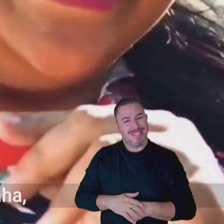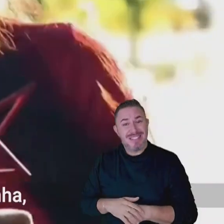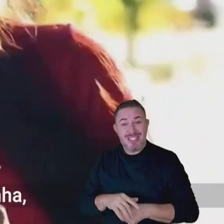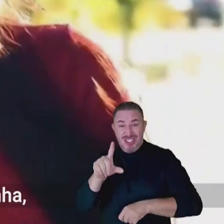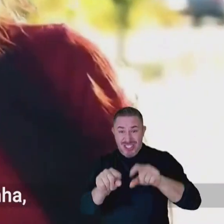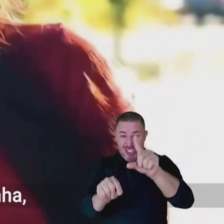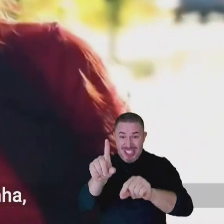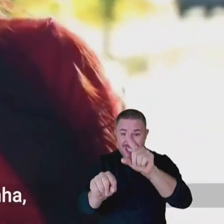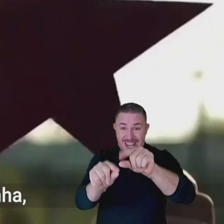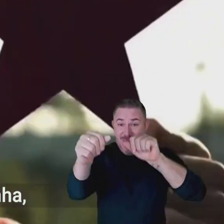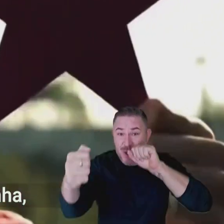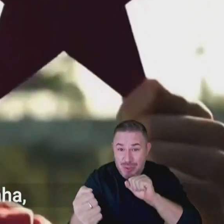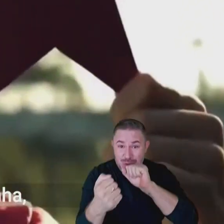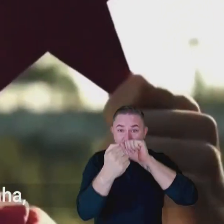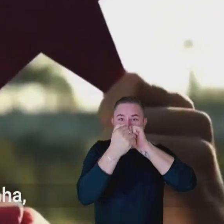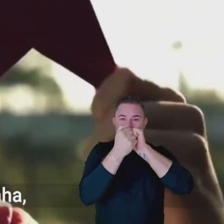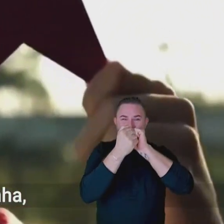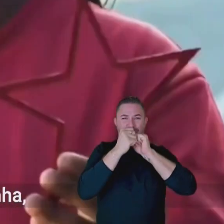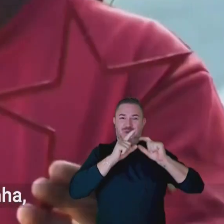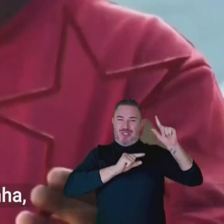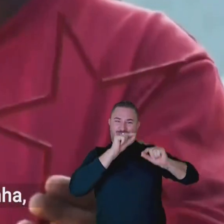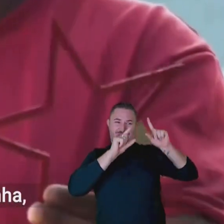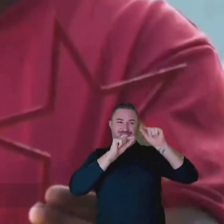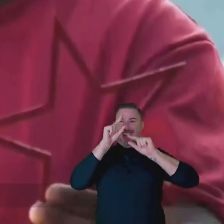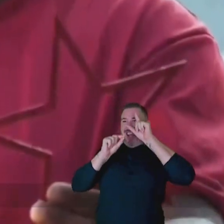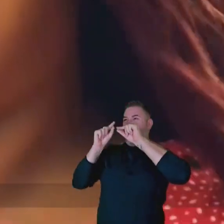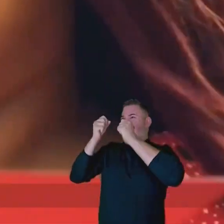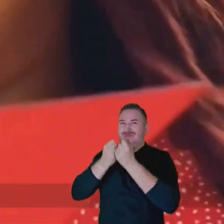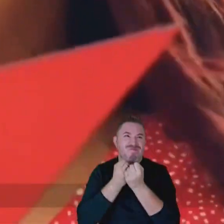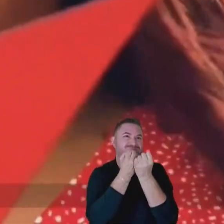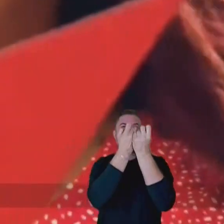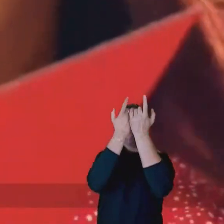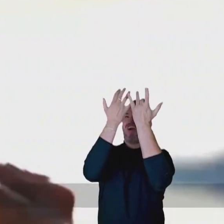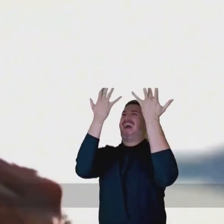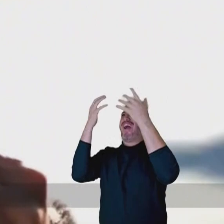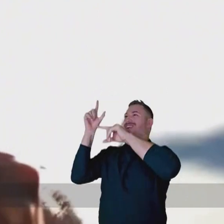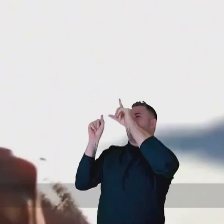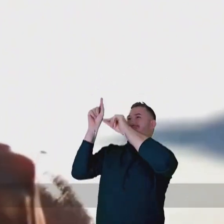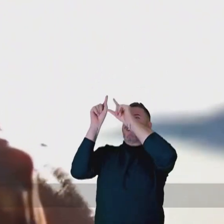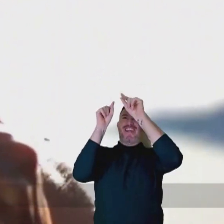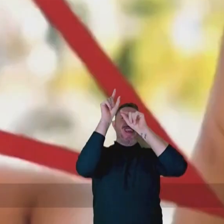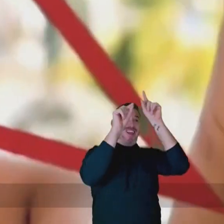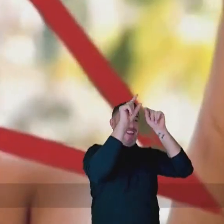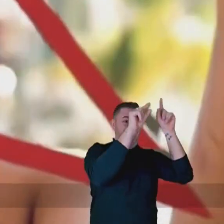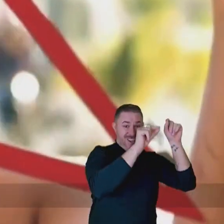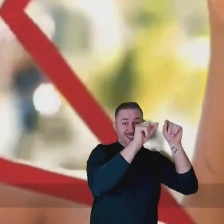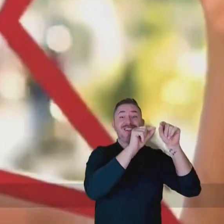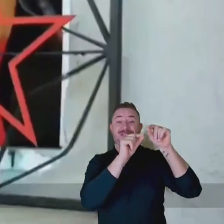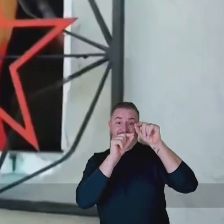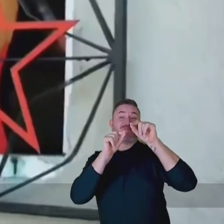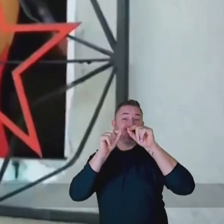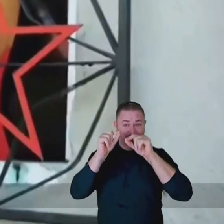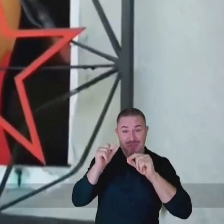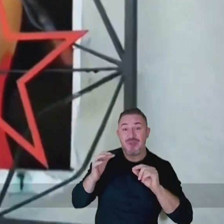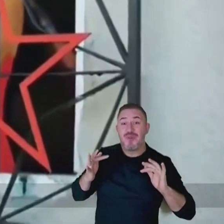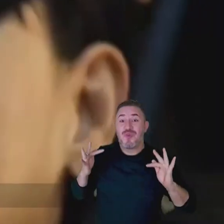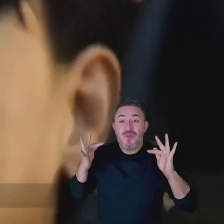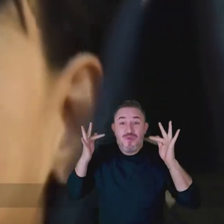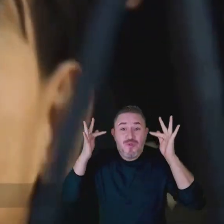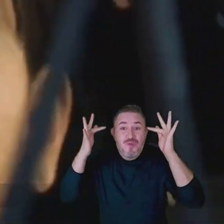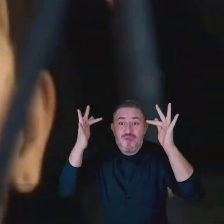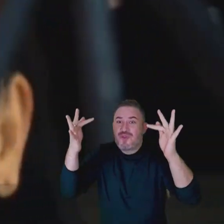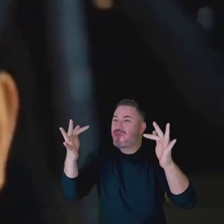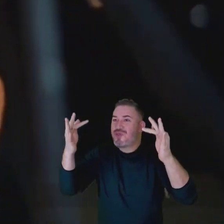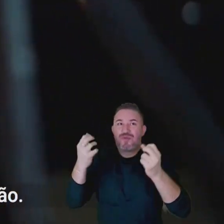Pegue sua estrela e junte com a minha Vamos formar uma constelação Olha o amanhã já